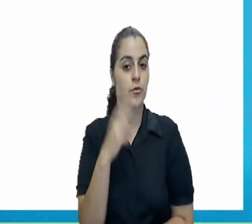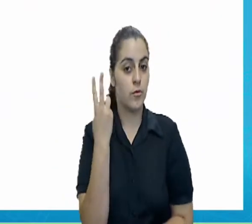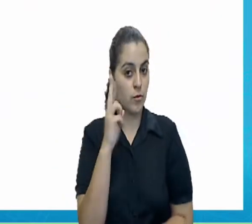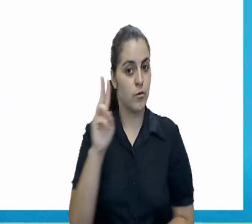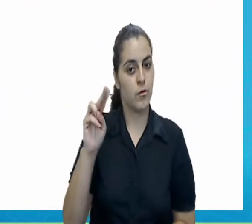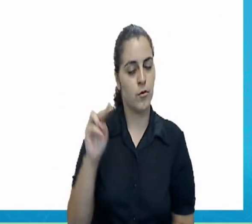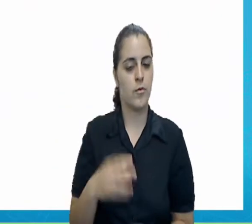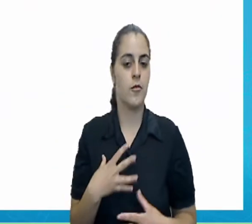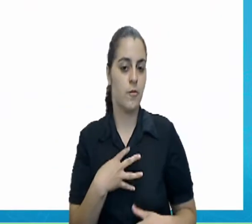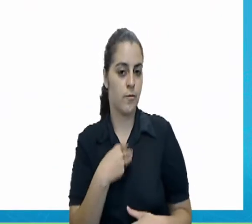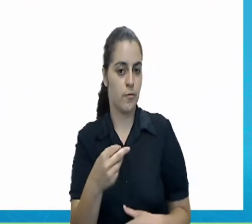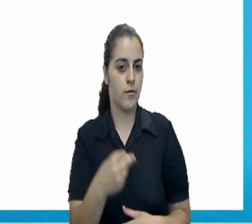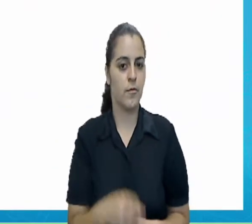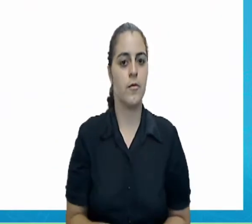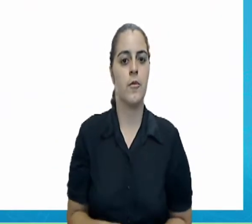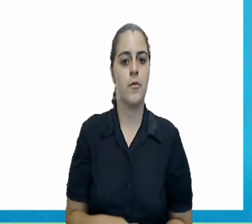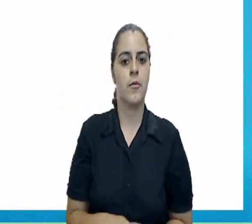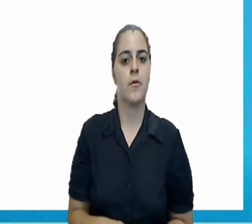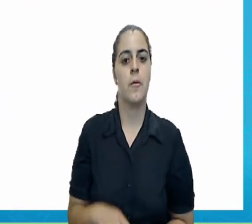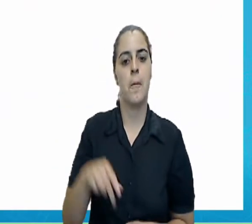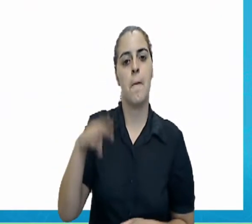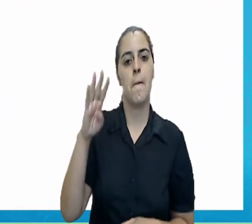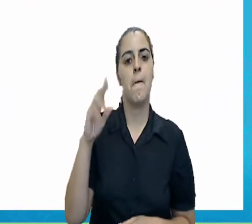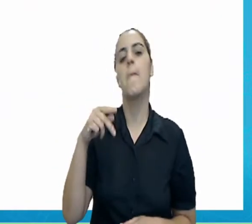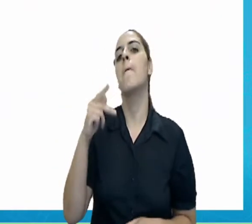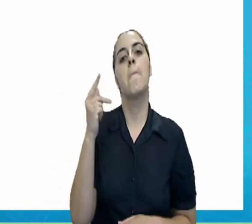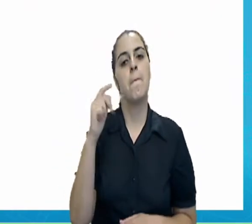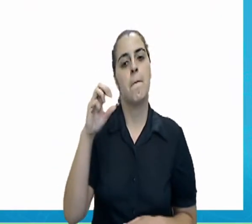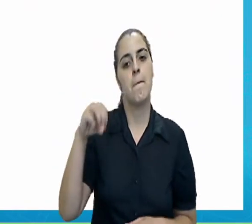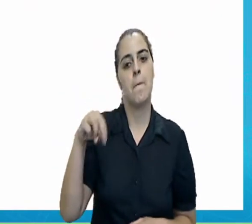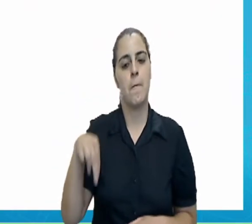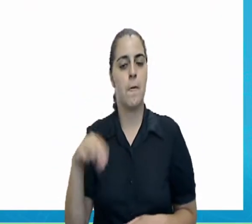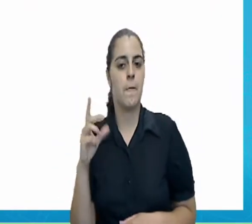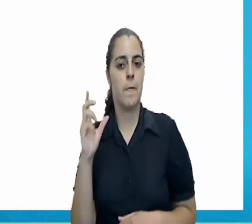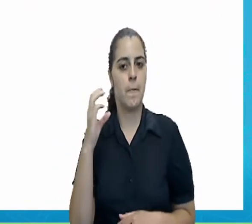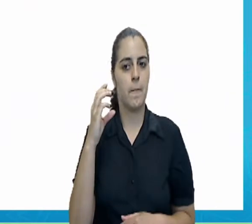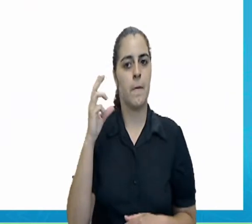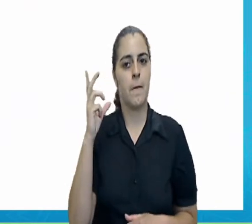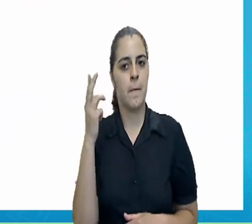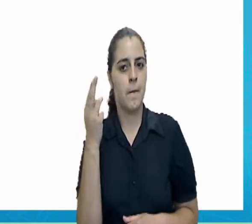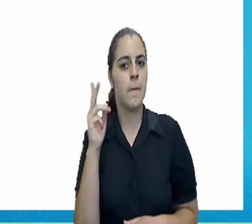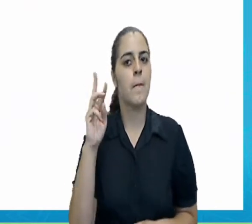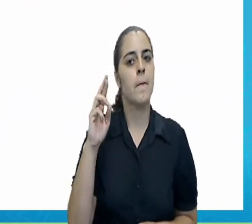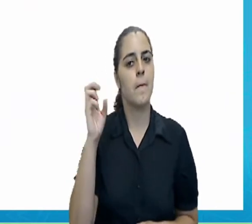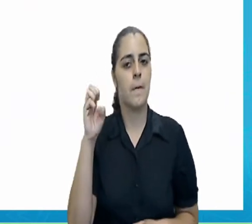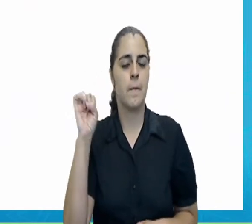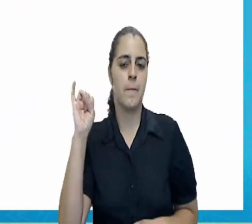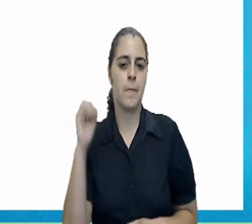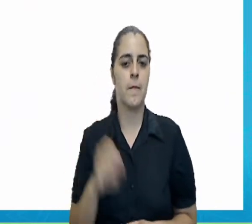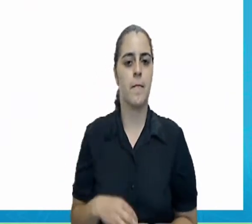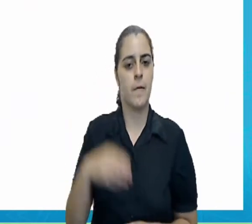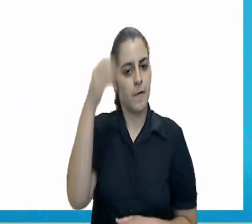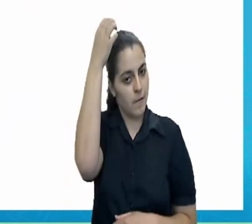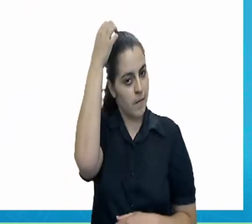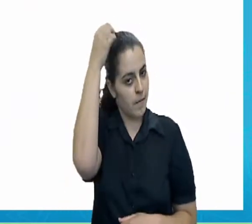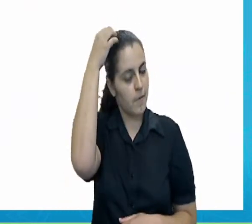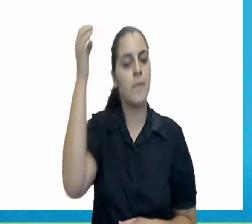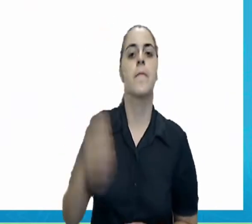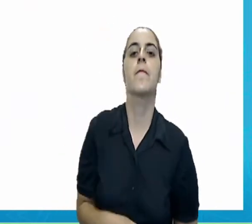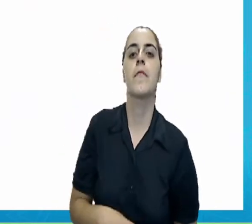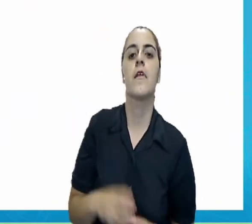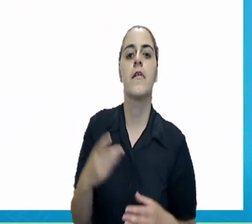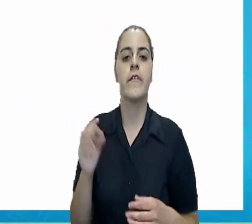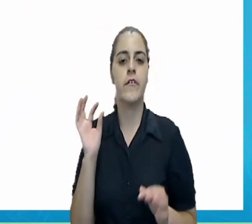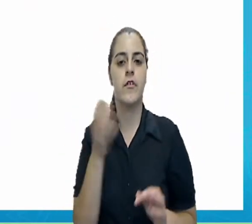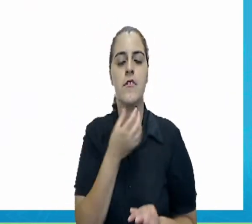são filhos de Paul Gray, membro da Sociedade Astronômica Real do Canadá. Que